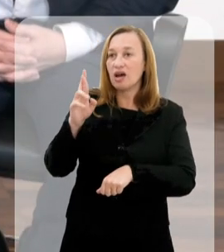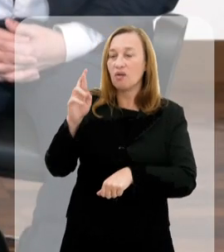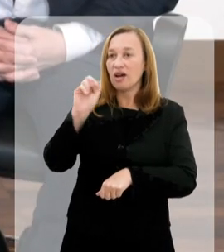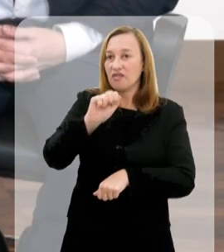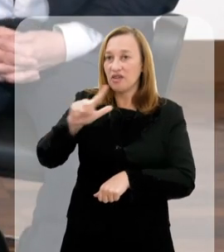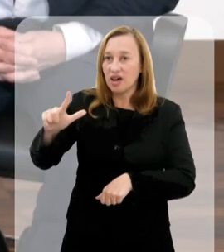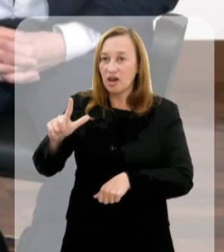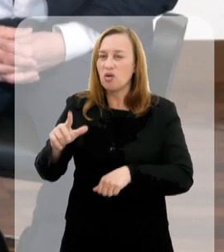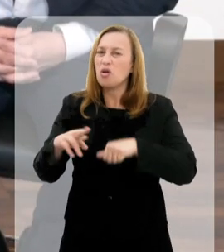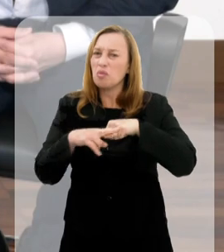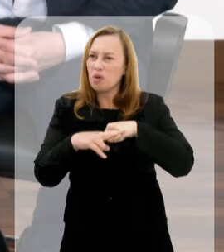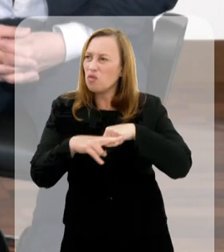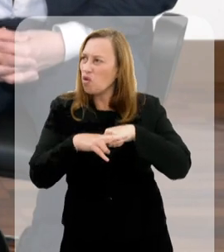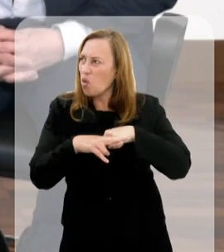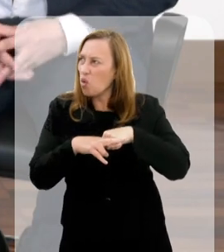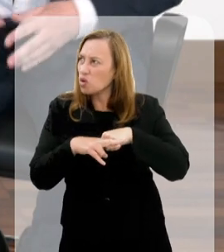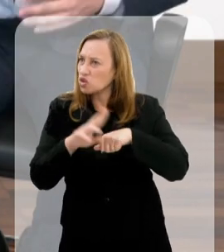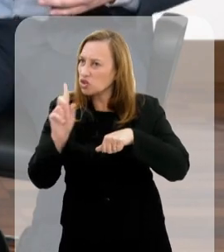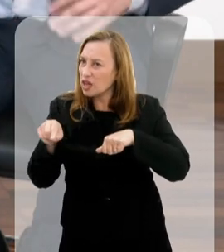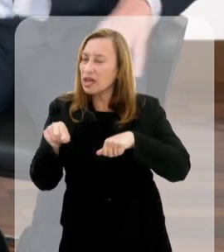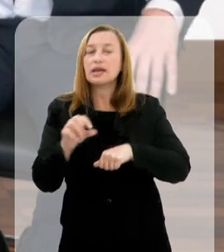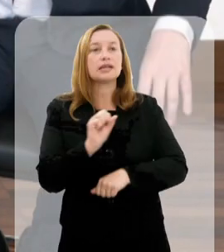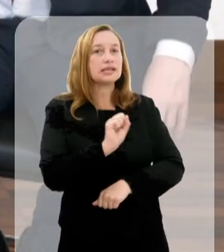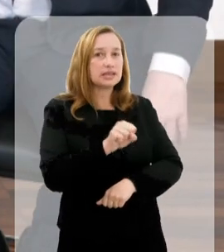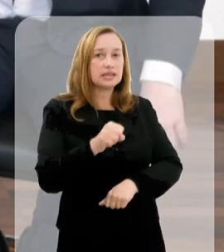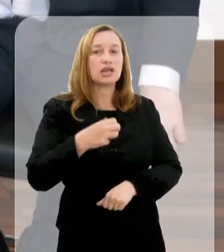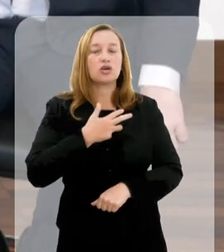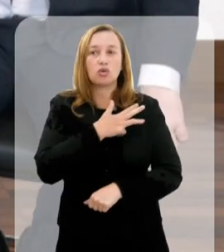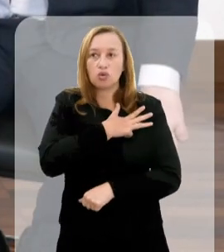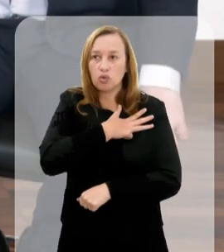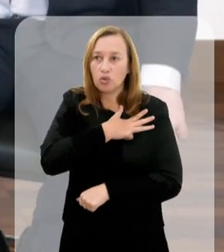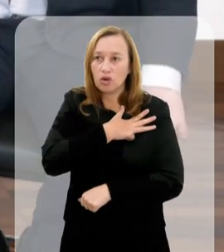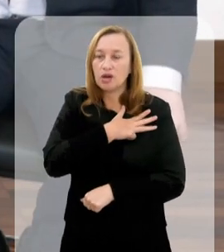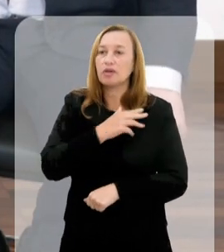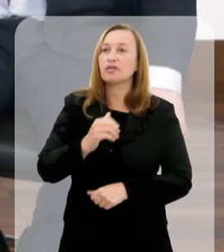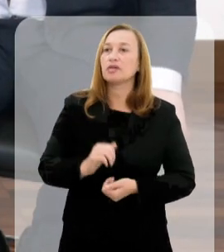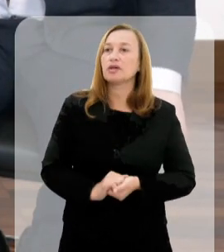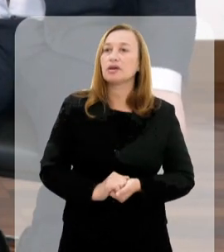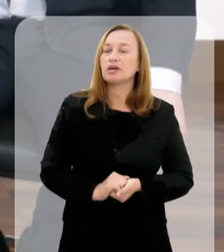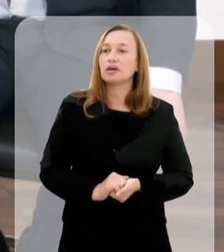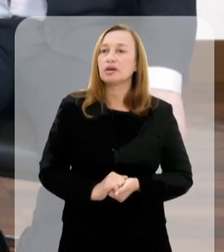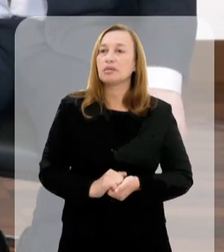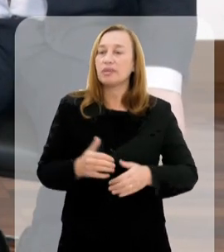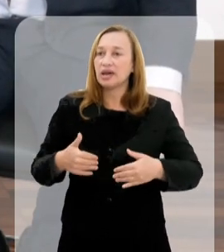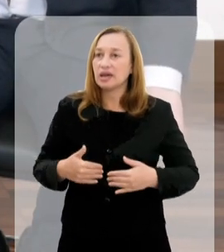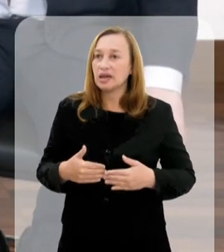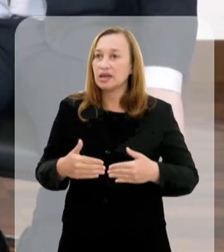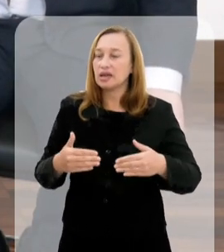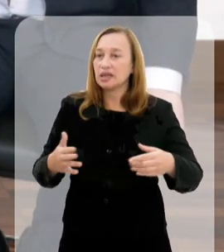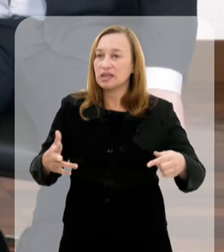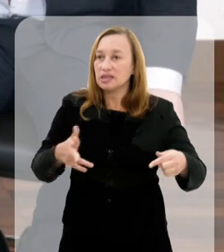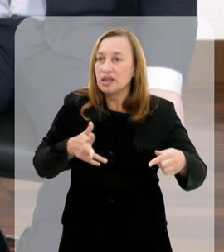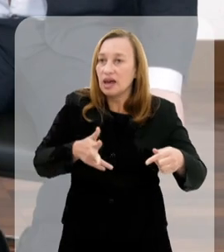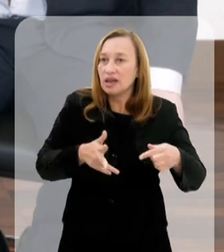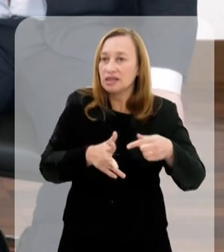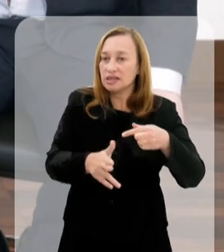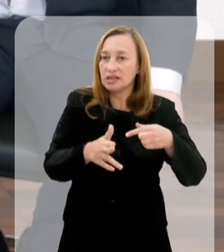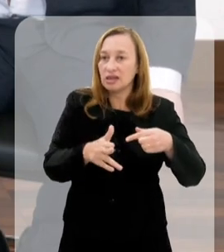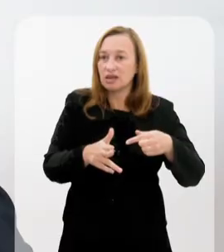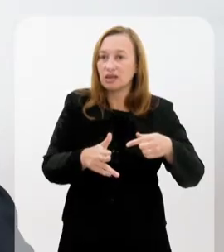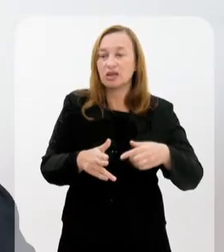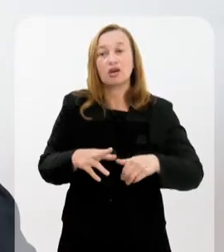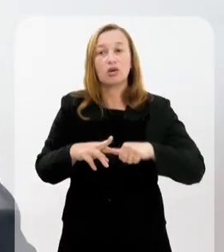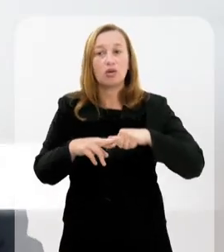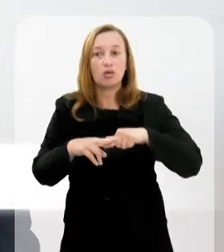Belfor Rocha, me ajuda. Sim, na verdade, o presidente Lula esteve aqui para lançar a sede definitiva